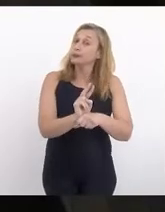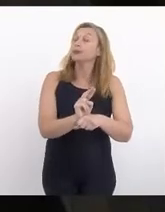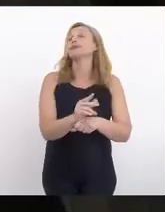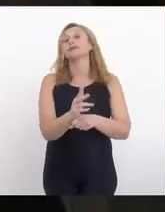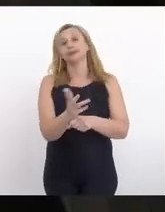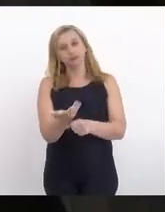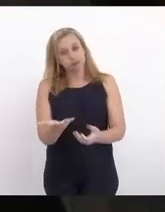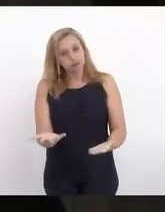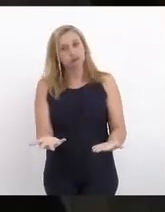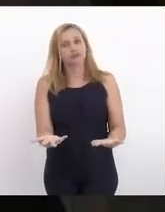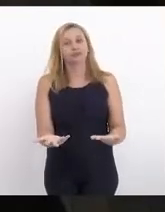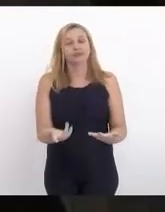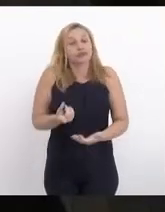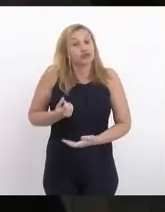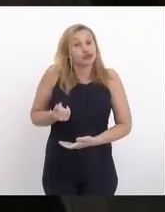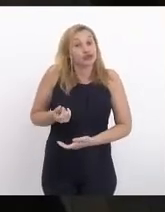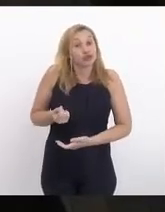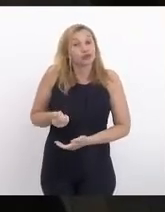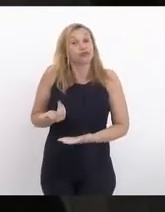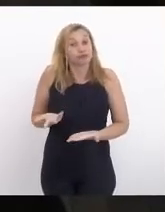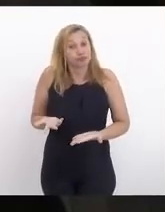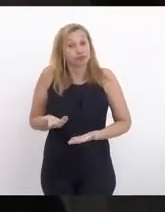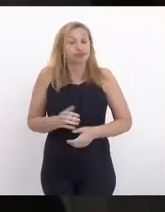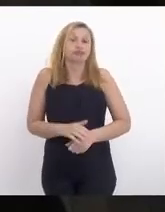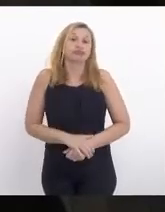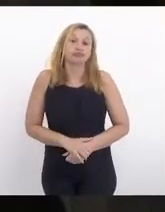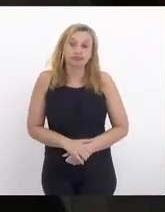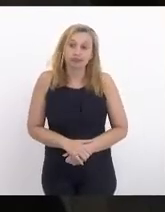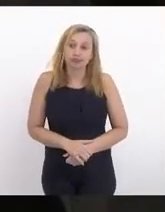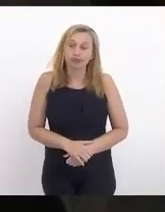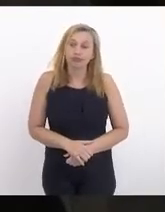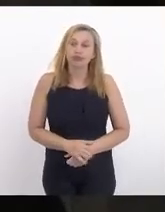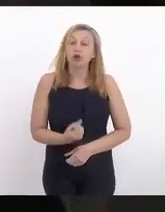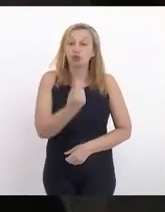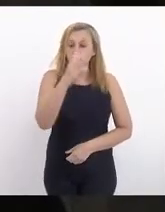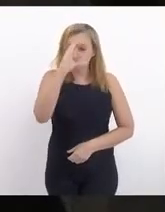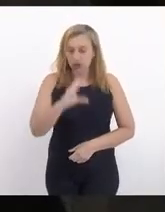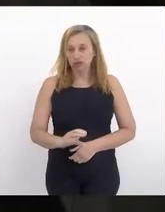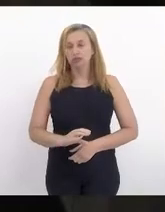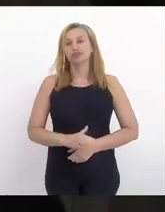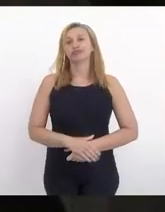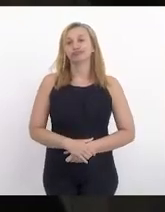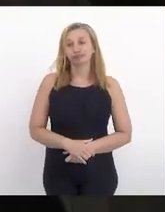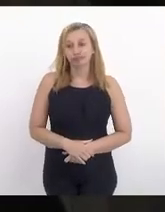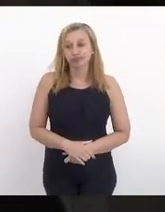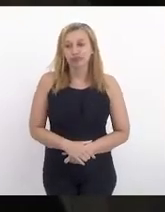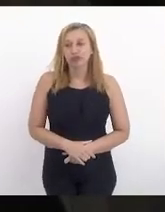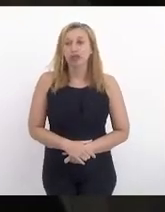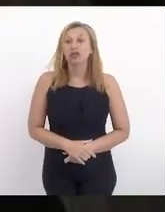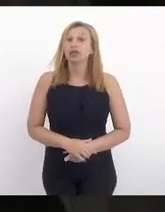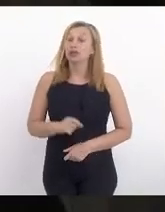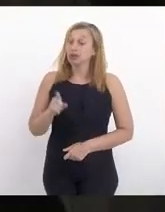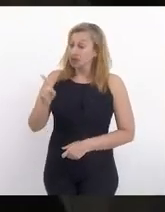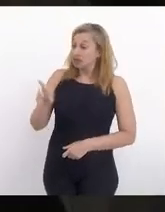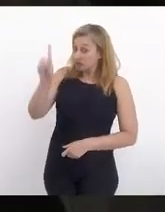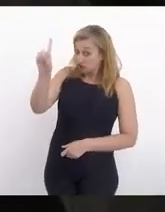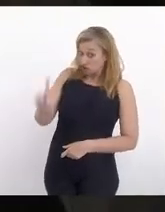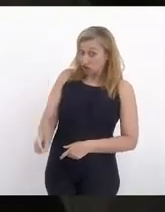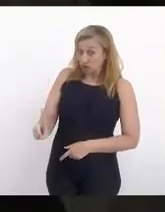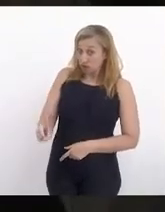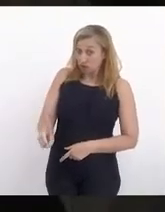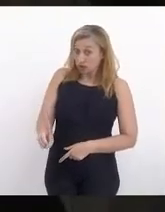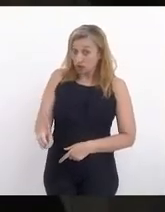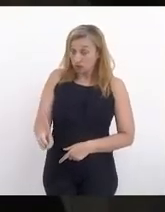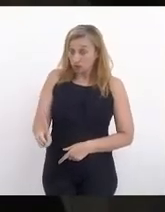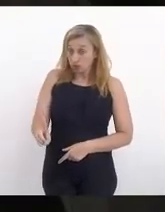dinheiro a um cidadão. E esse direito do